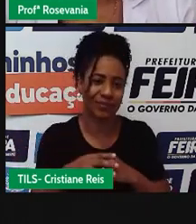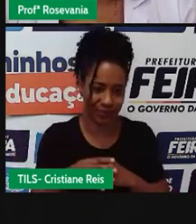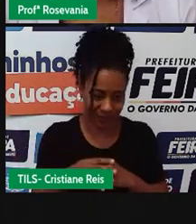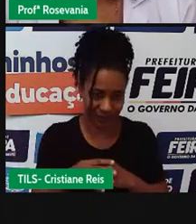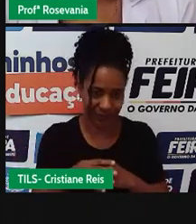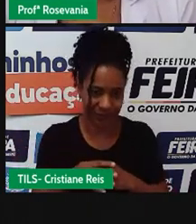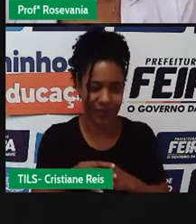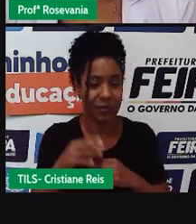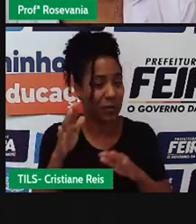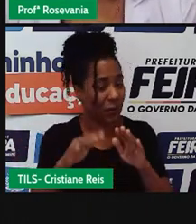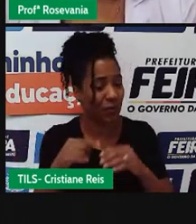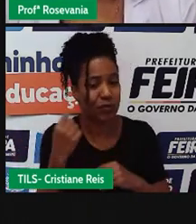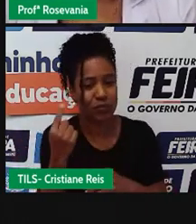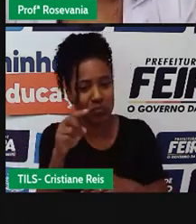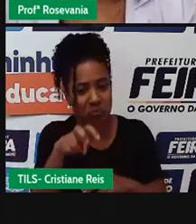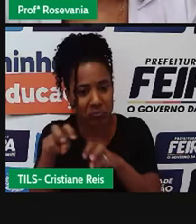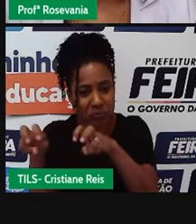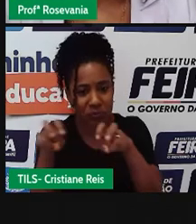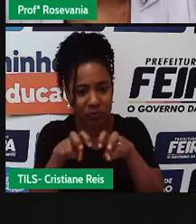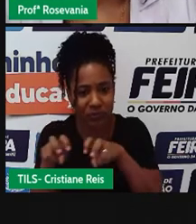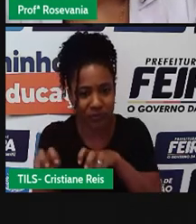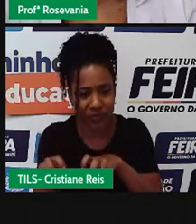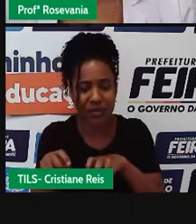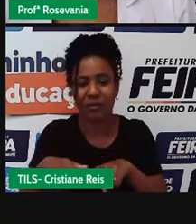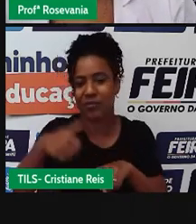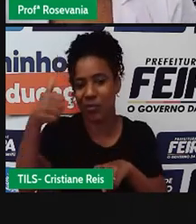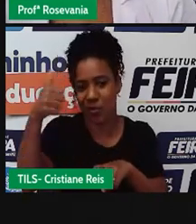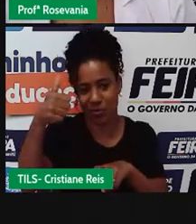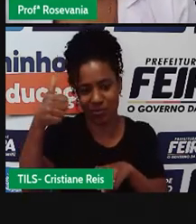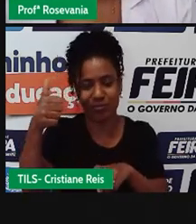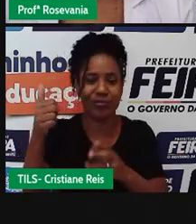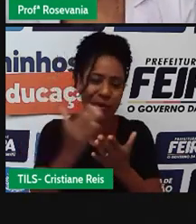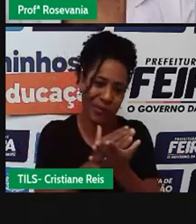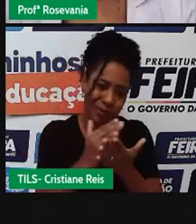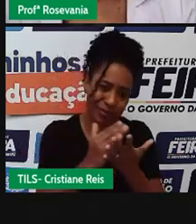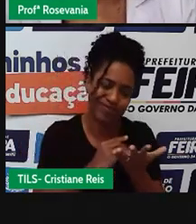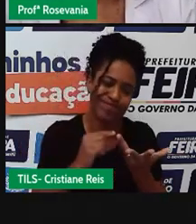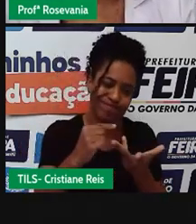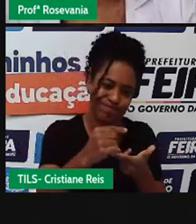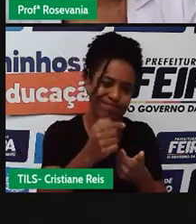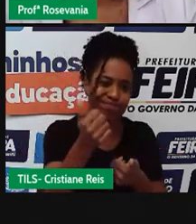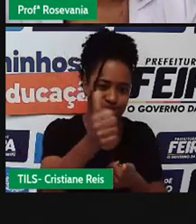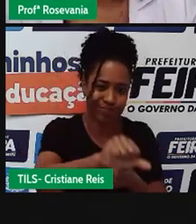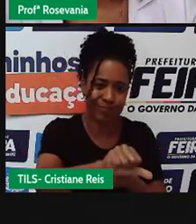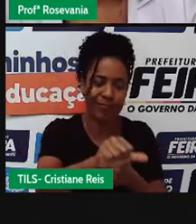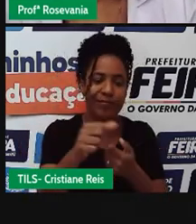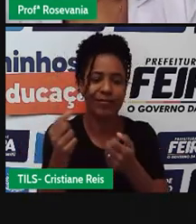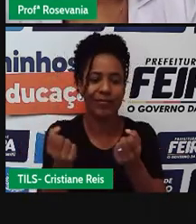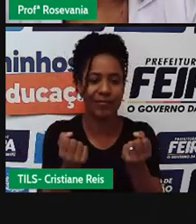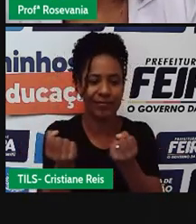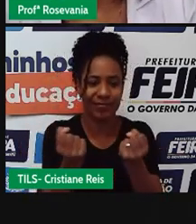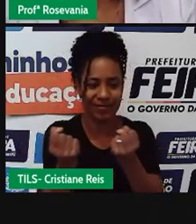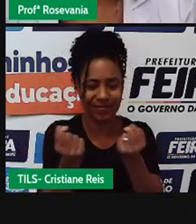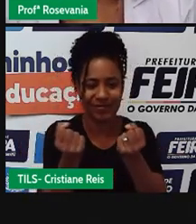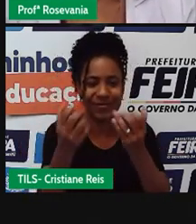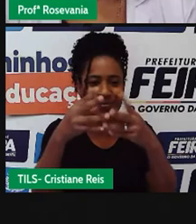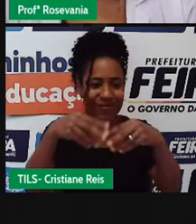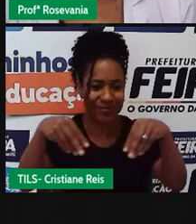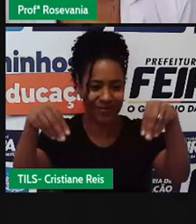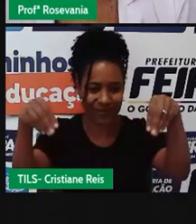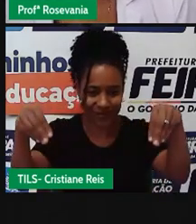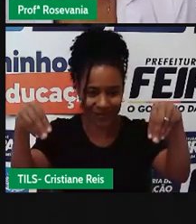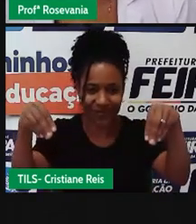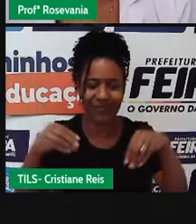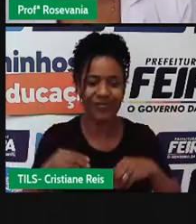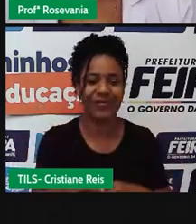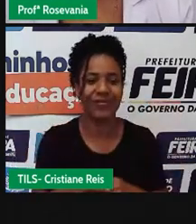série de coisas. Então, esses são os pontos positivos e os pontos negativos dos transportes terrestres, dos